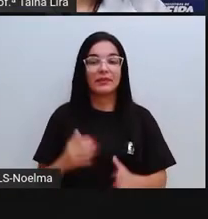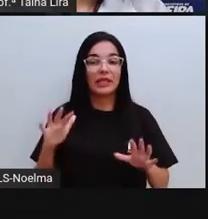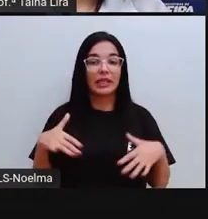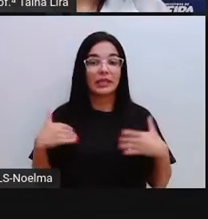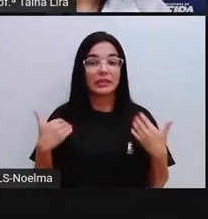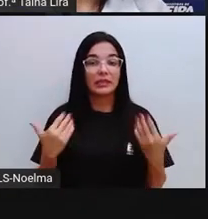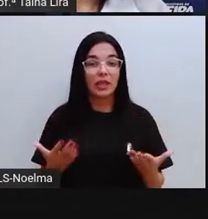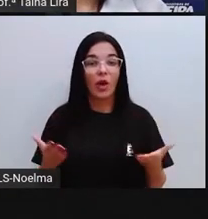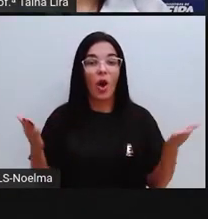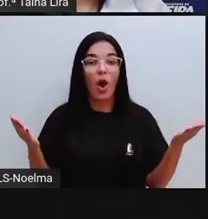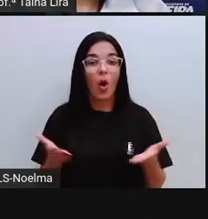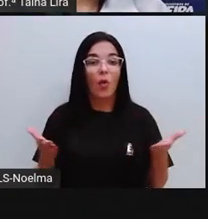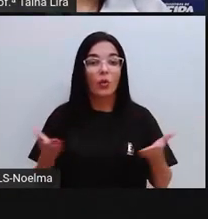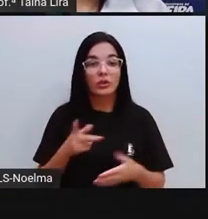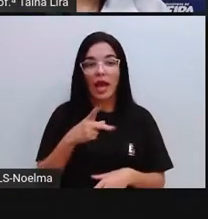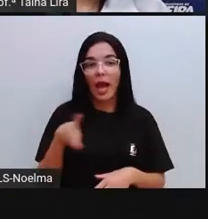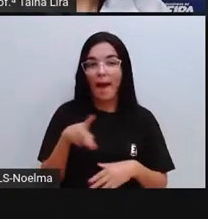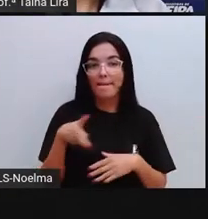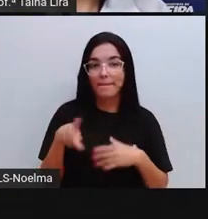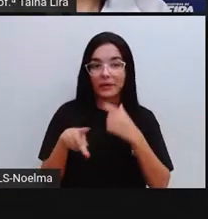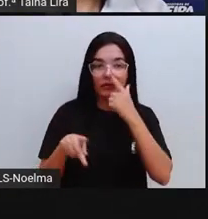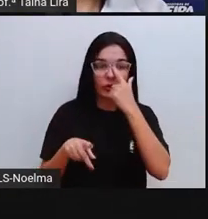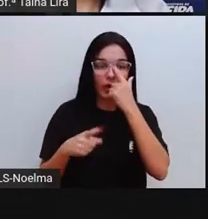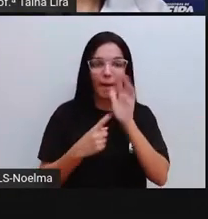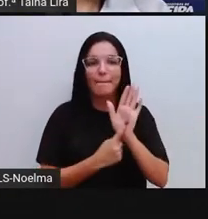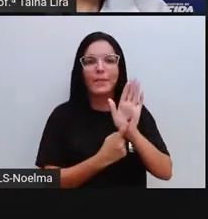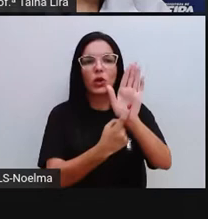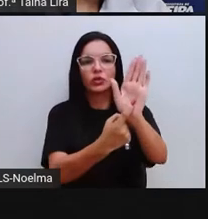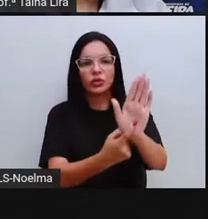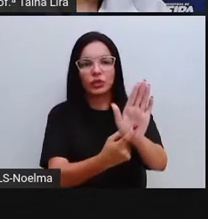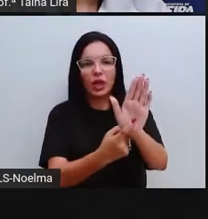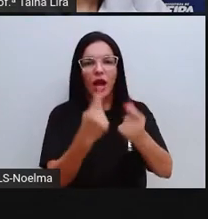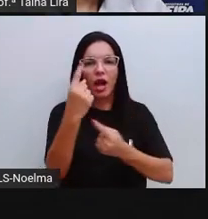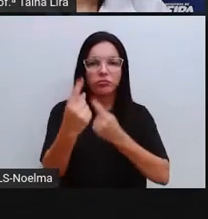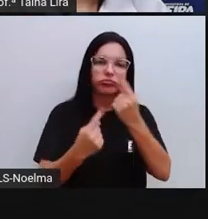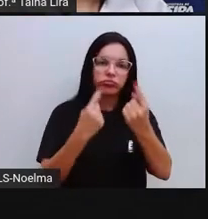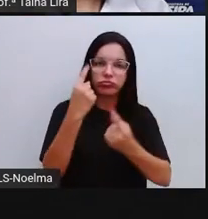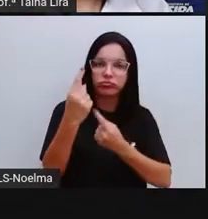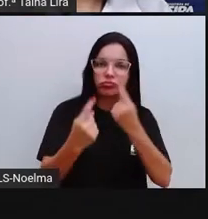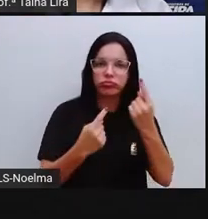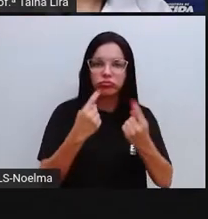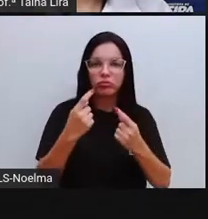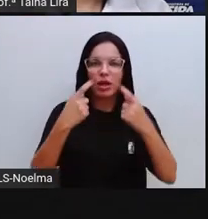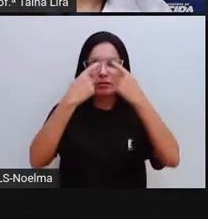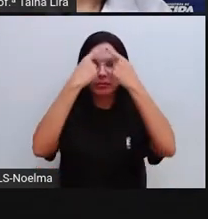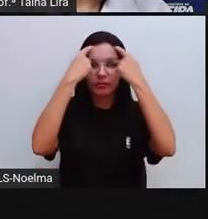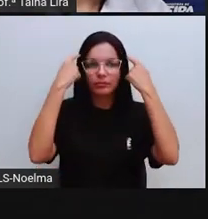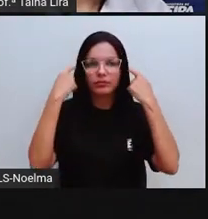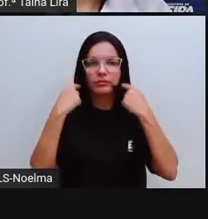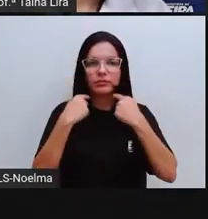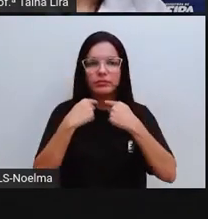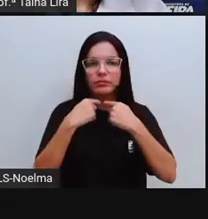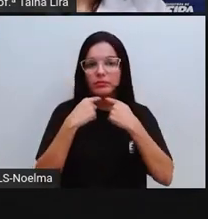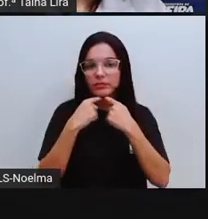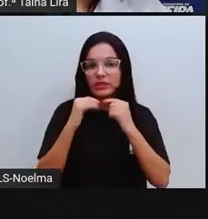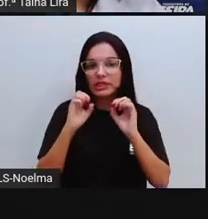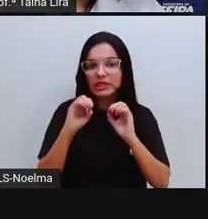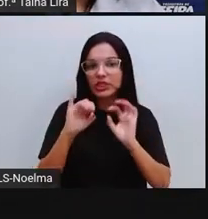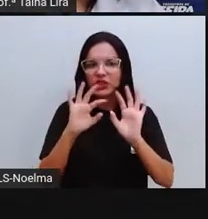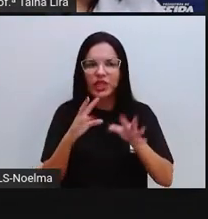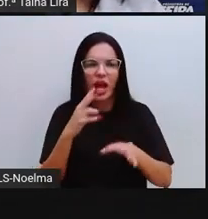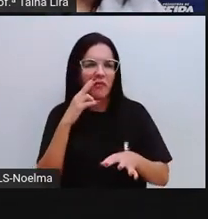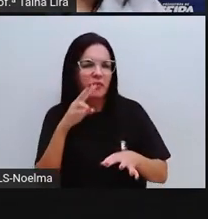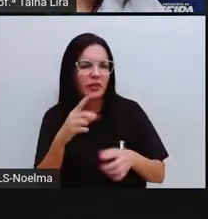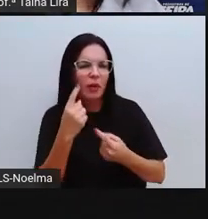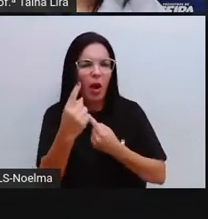Bem, a prova vai mostrar agora para vocês algumas imagens, tá? E vocês vão me dizer se vocês já viram em